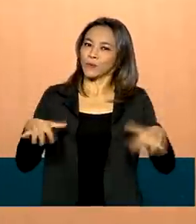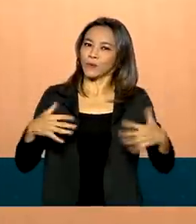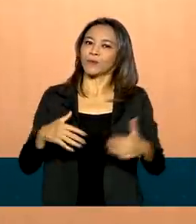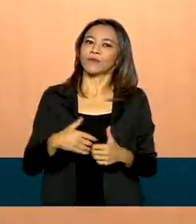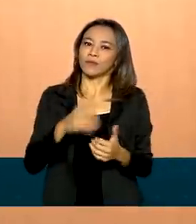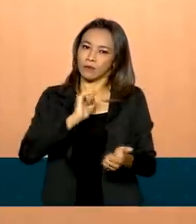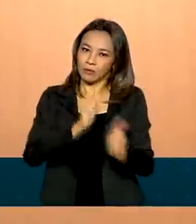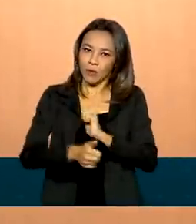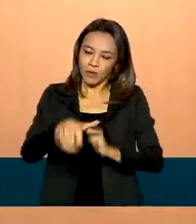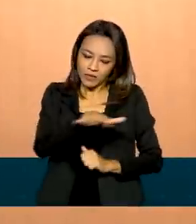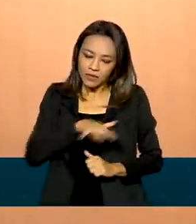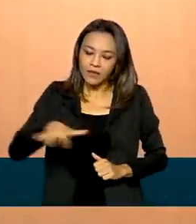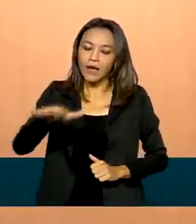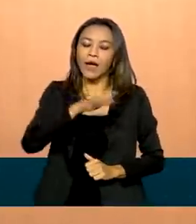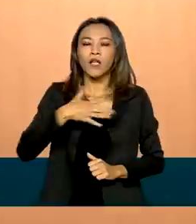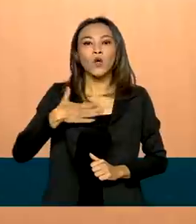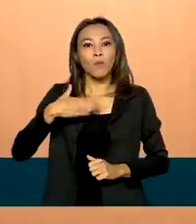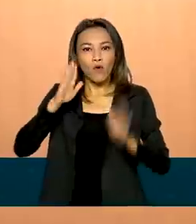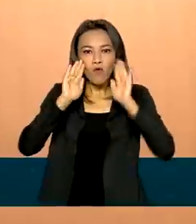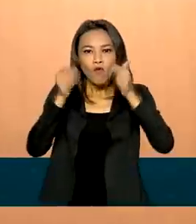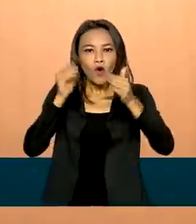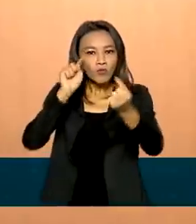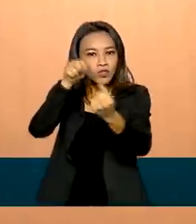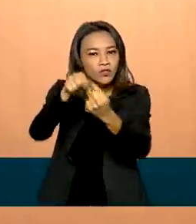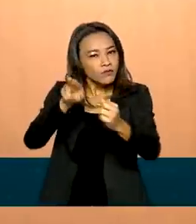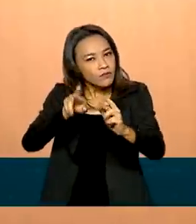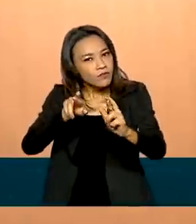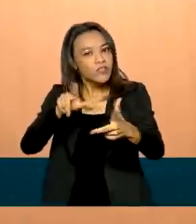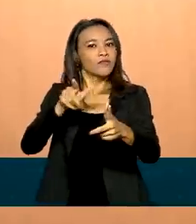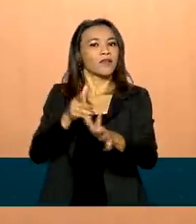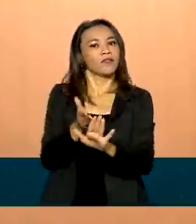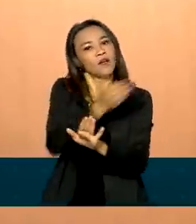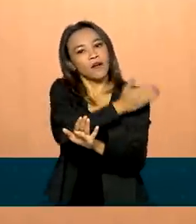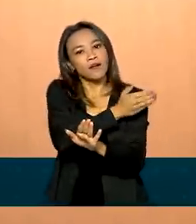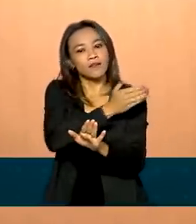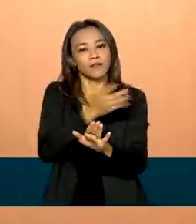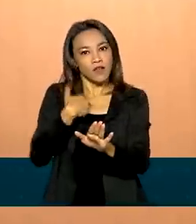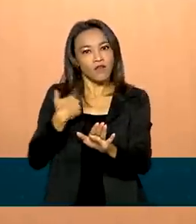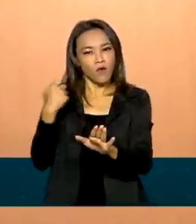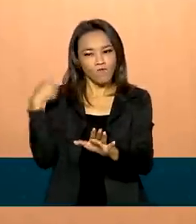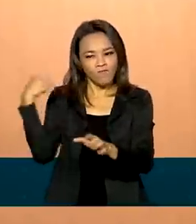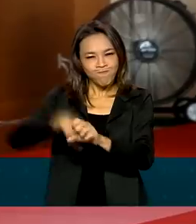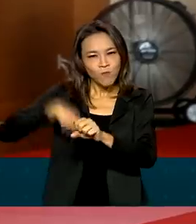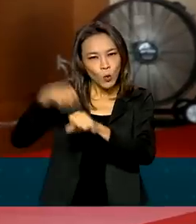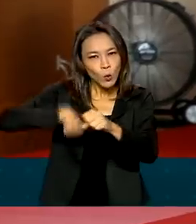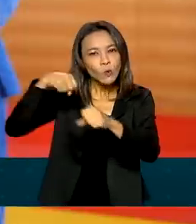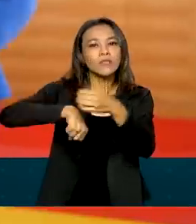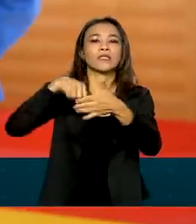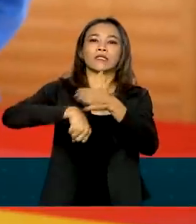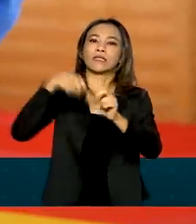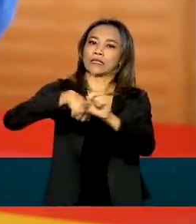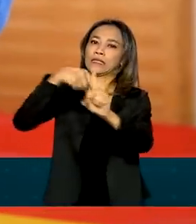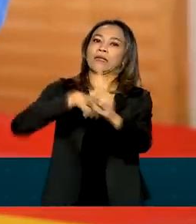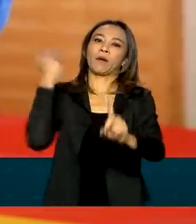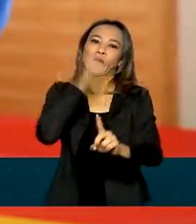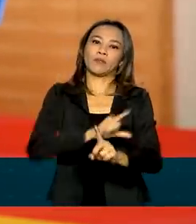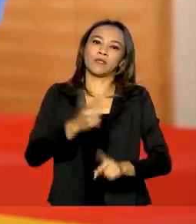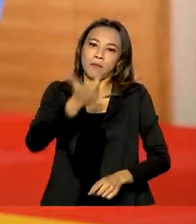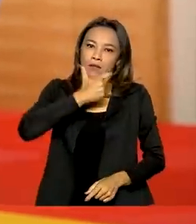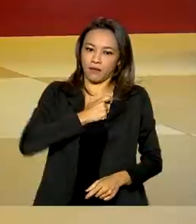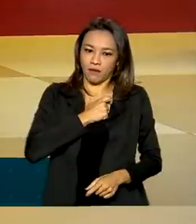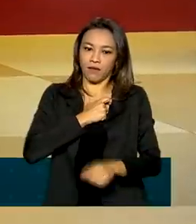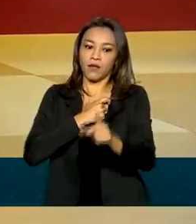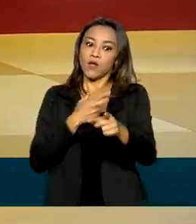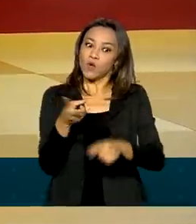o meu foco, o meu objetivo é diferente, eu vou tentar brigar por uma medalha aqui. Os três estão conectados